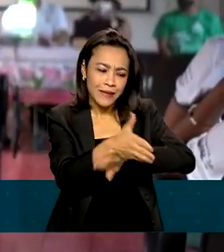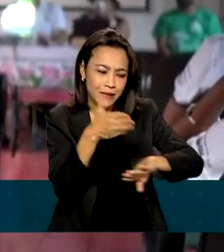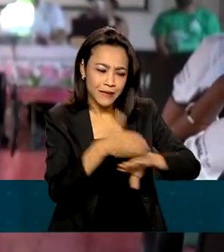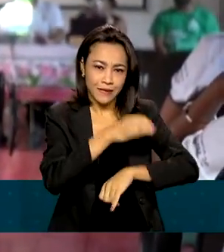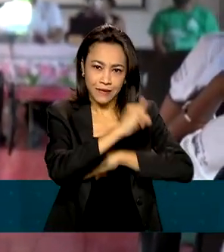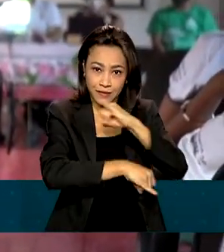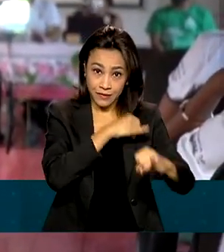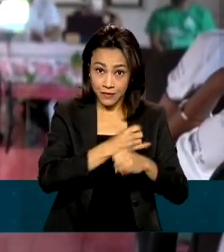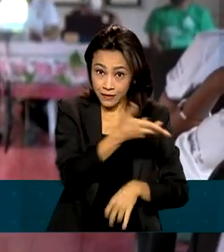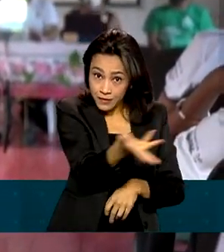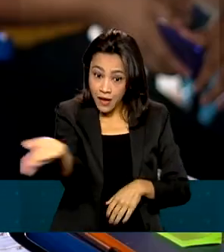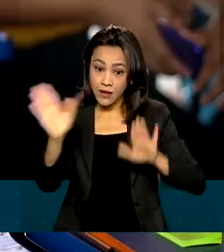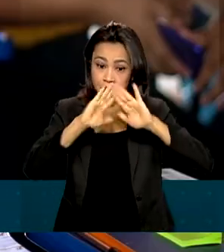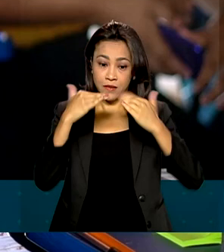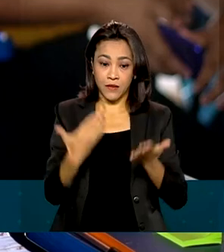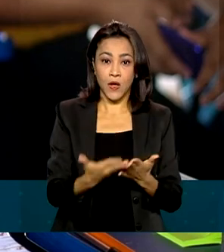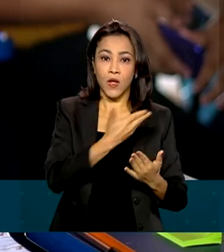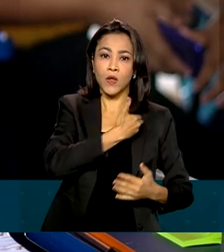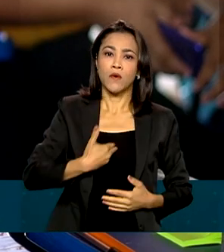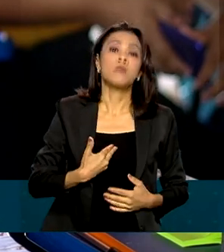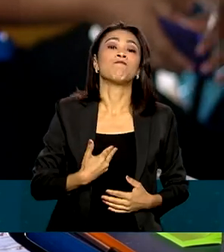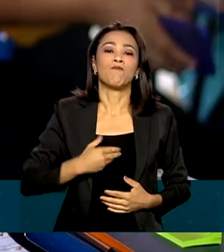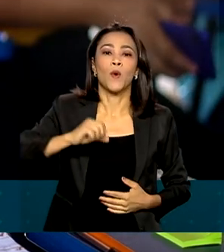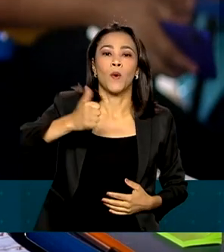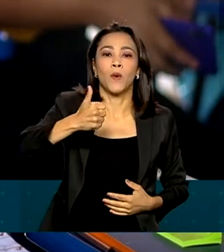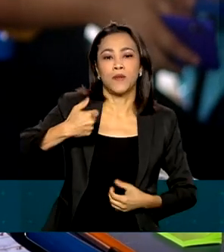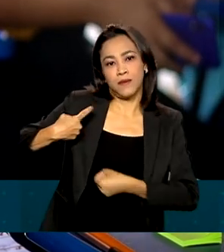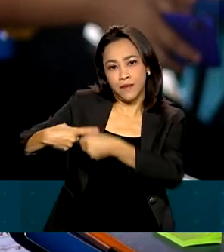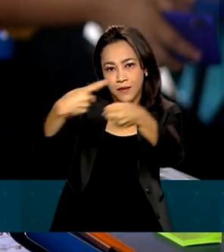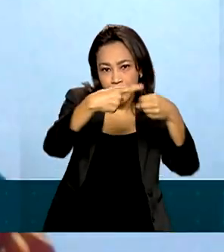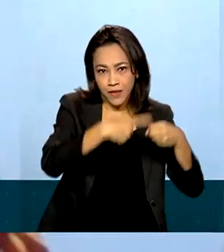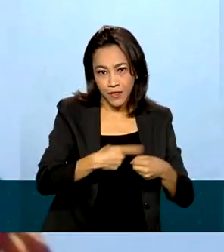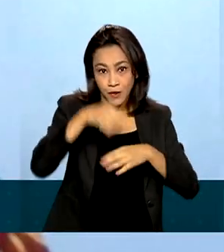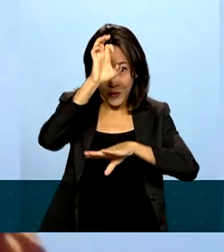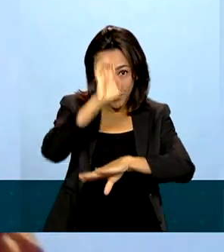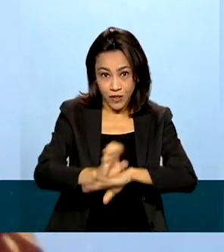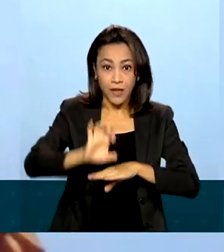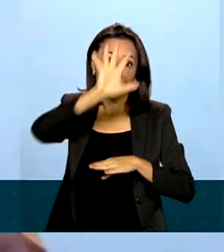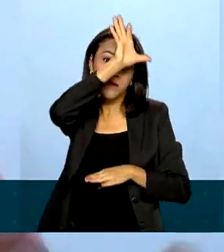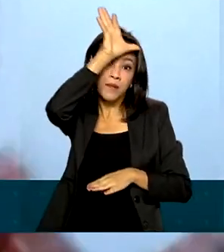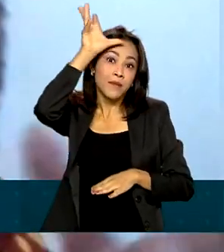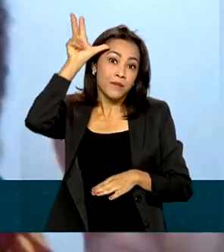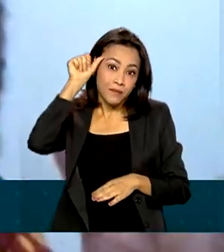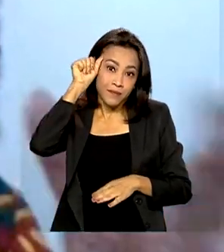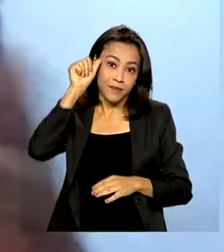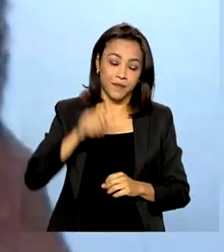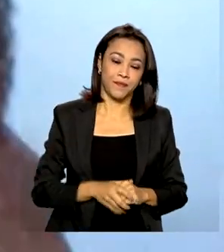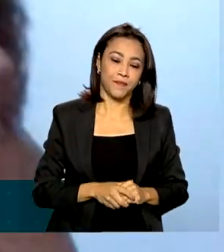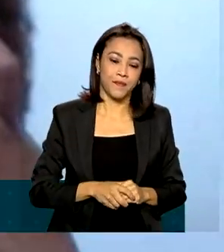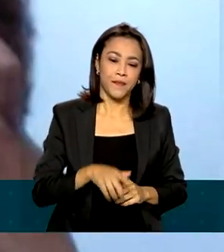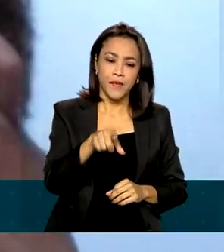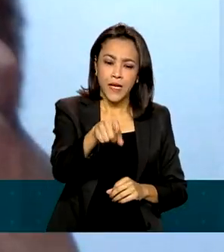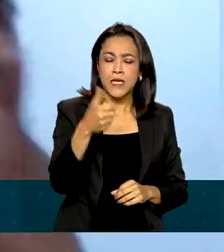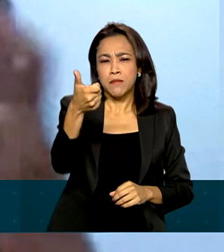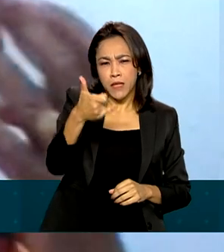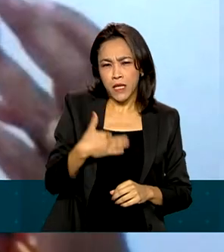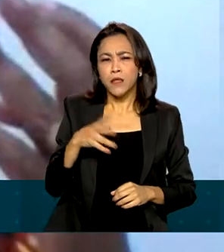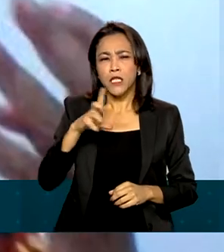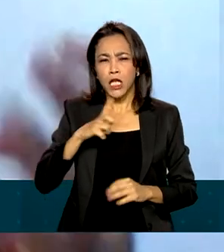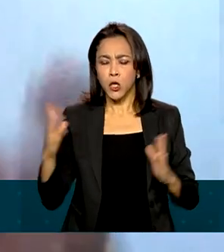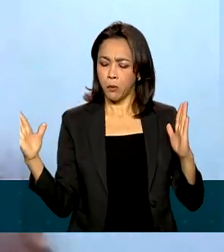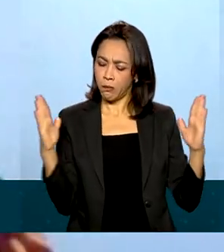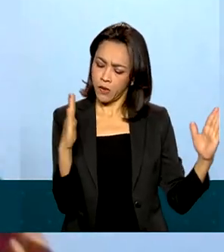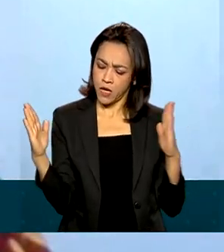em escolas públicas de 11 cidades do Amazonas. Como tem um prazo para ser